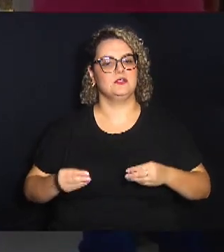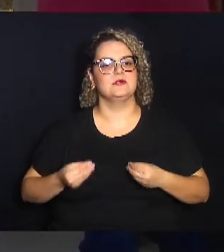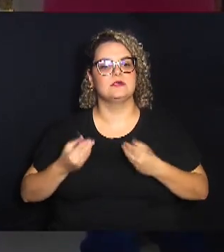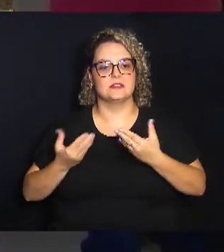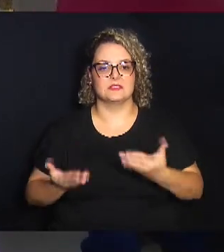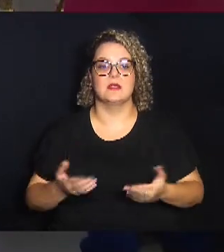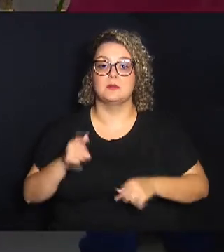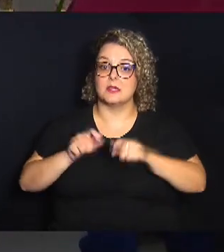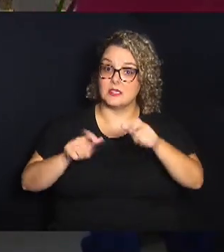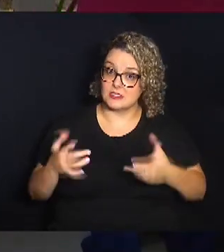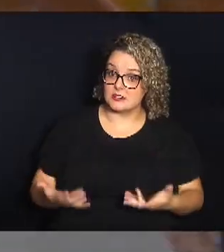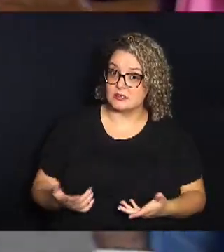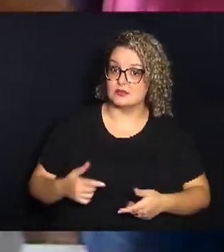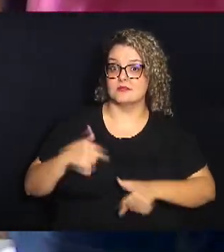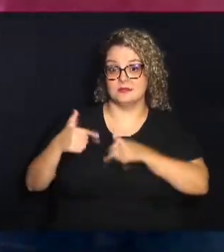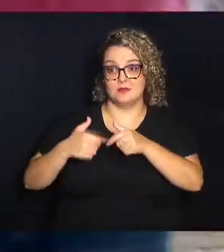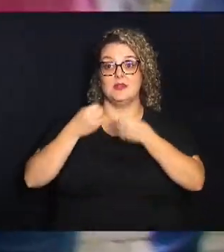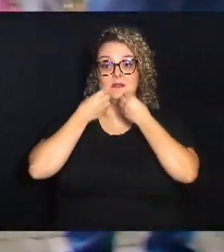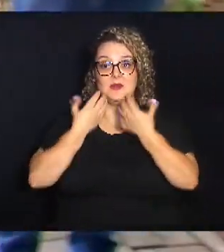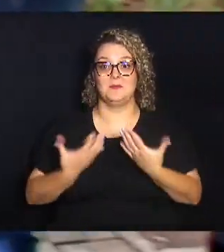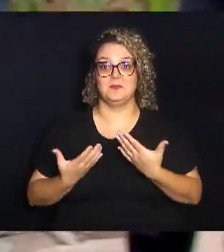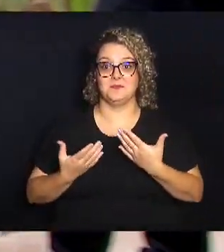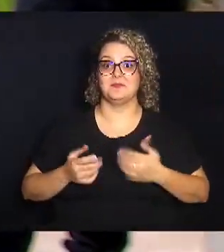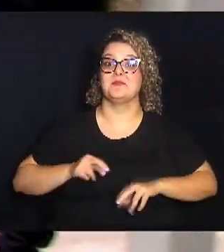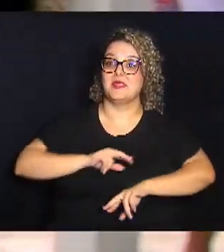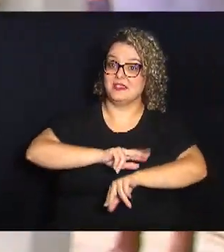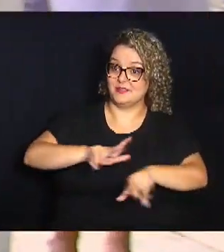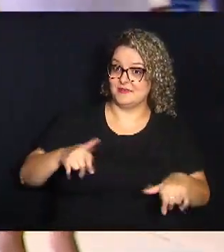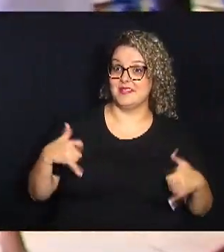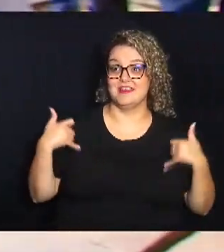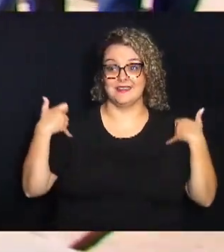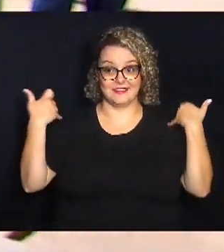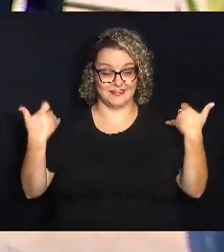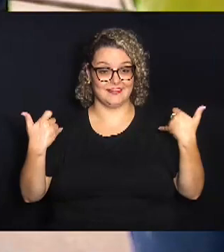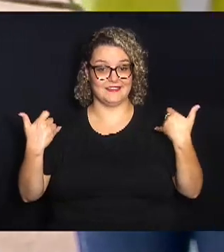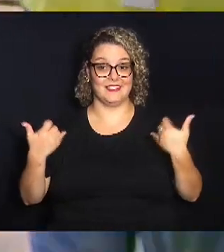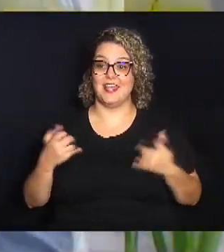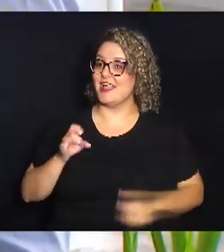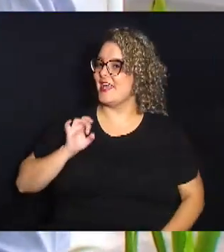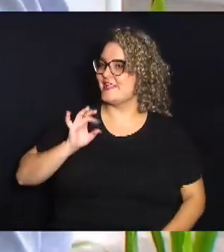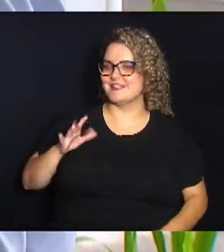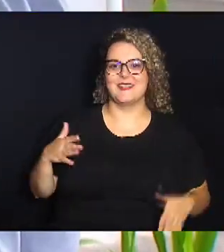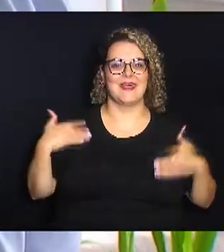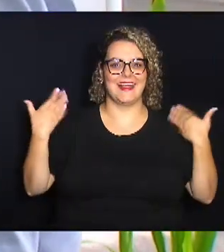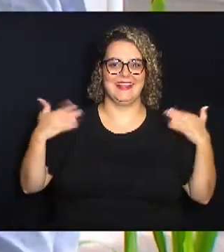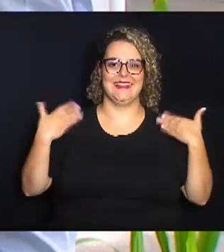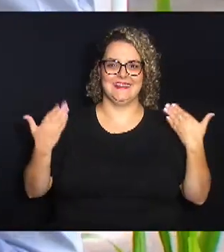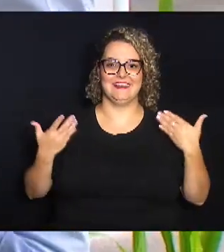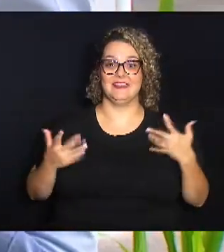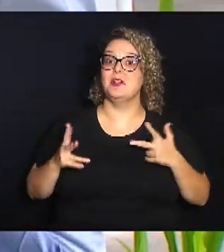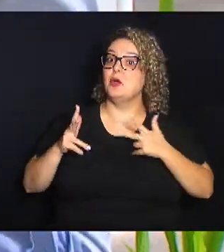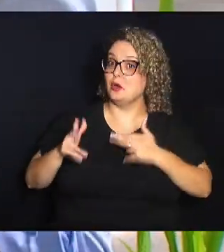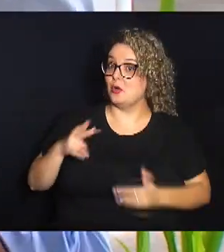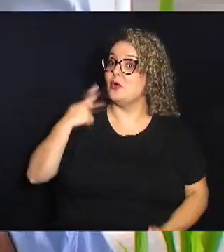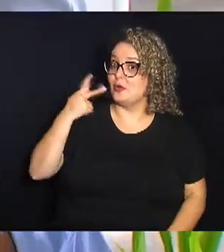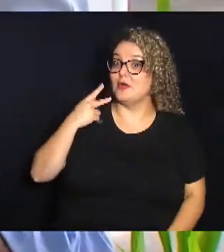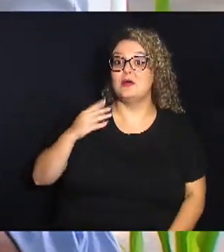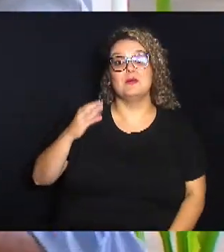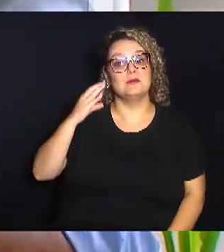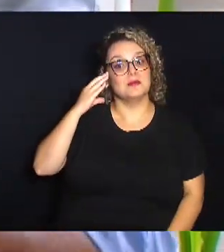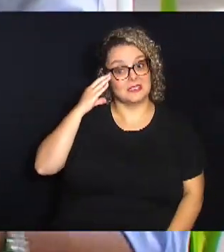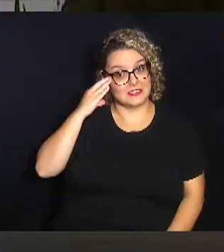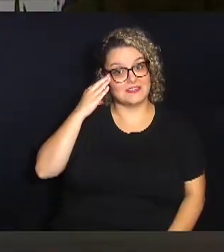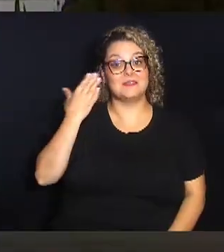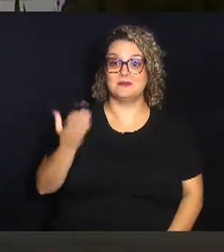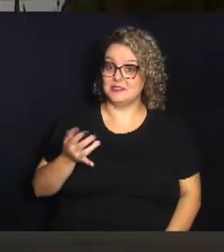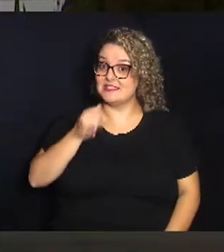que as pessoas possam trabalhar bem. Entre os aniversariantes, era só alegria, como o vereador Luiz Cirilo,